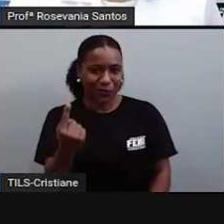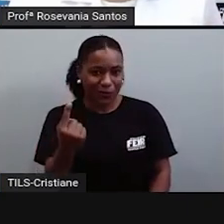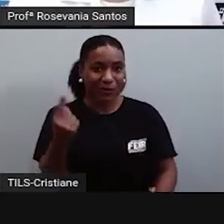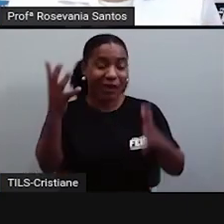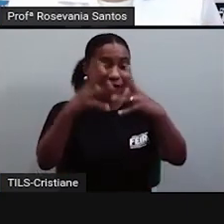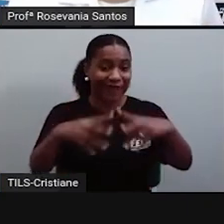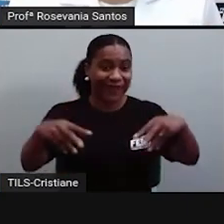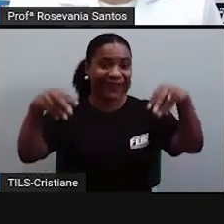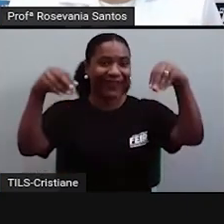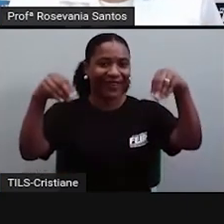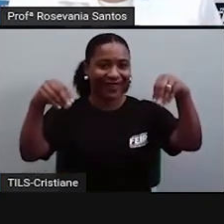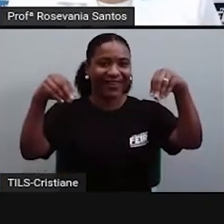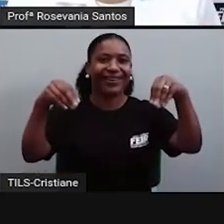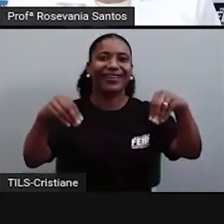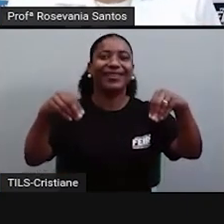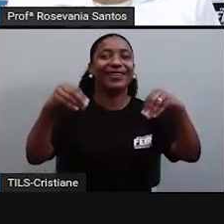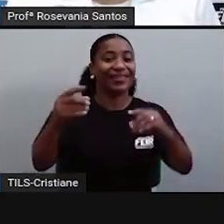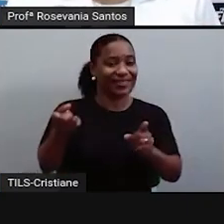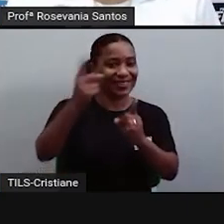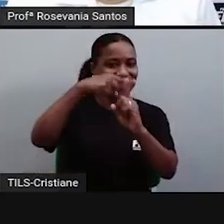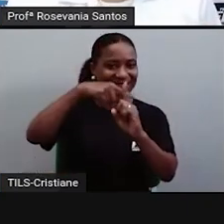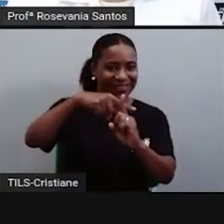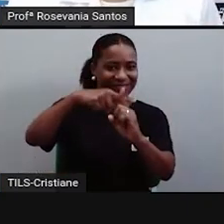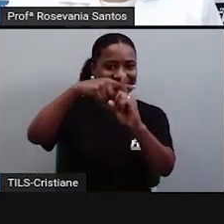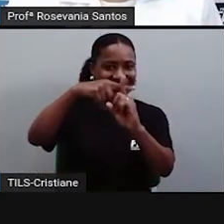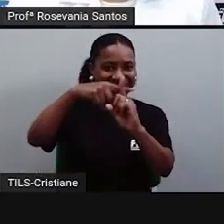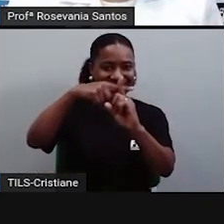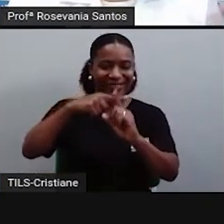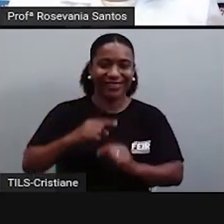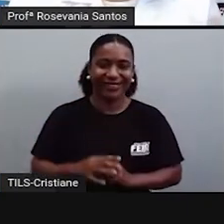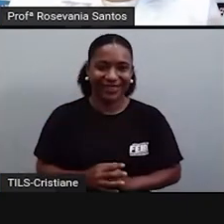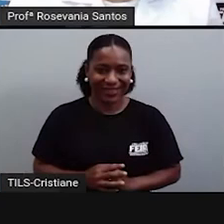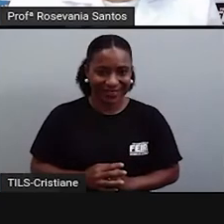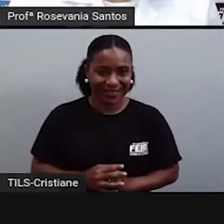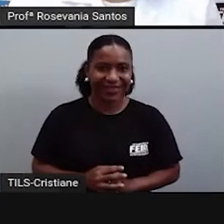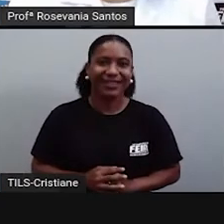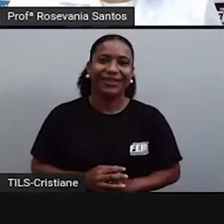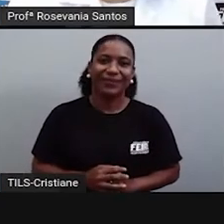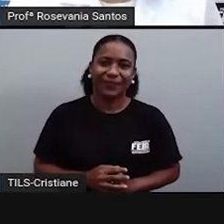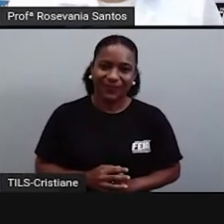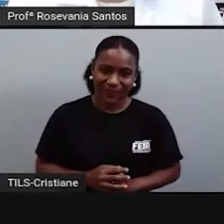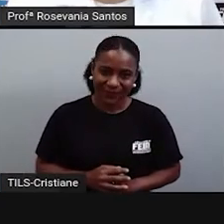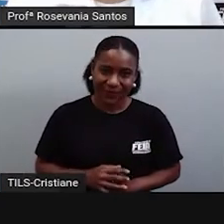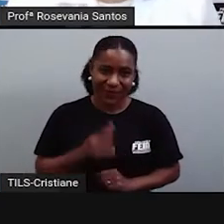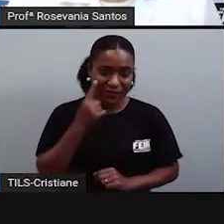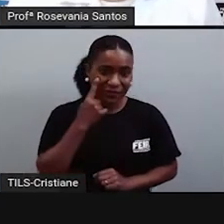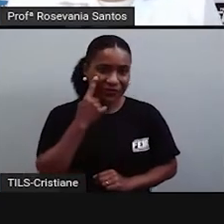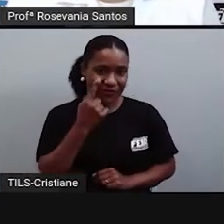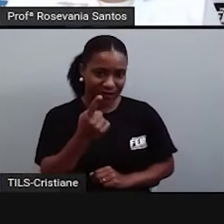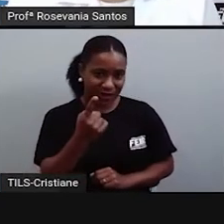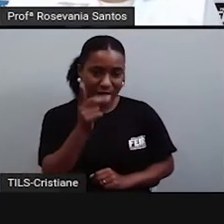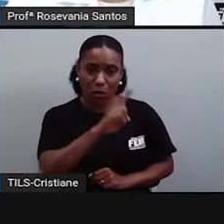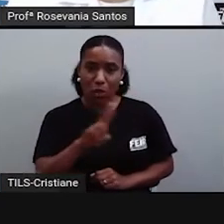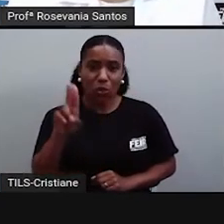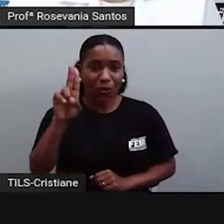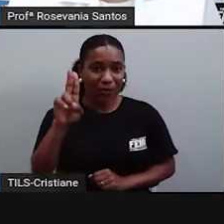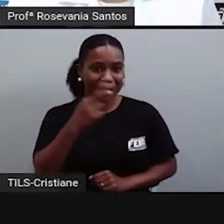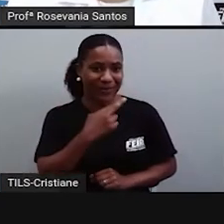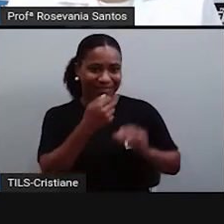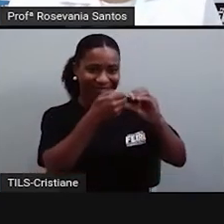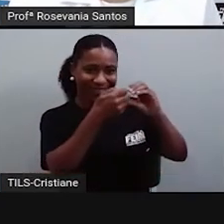ano depois, terra de Santa Cruz. Veja que tudo relacionado à religião católica, né, que